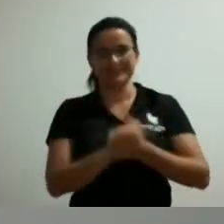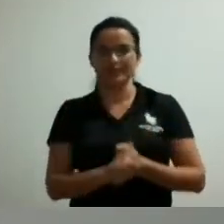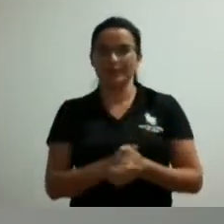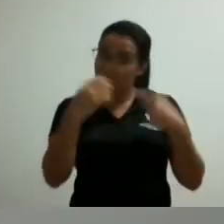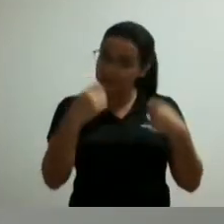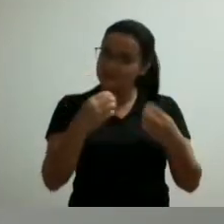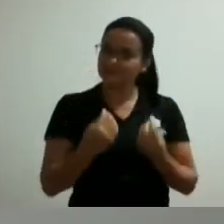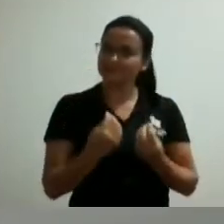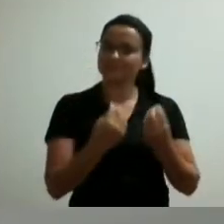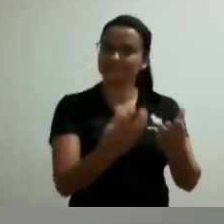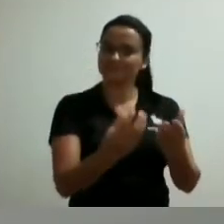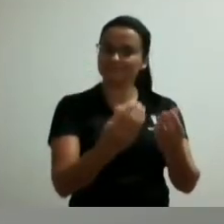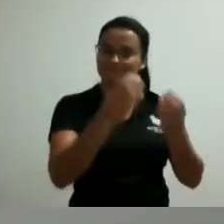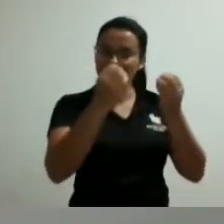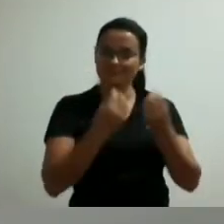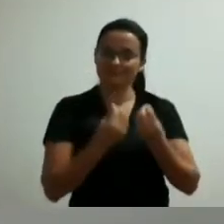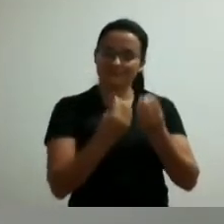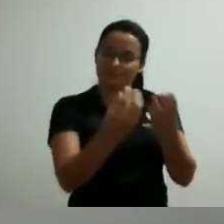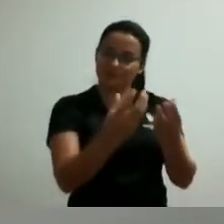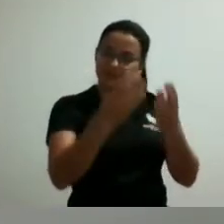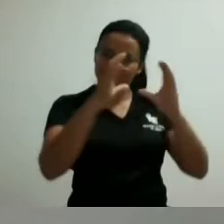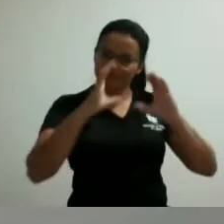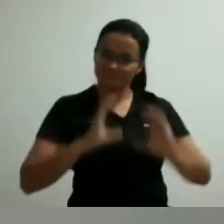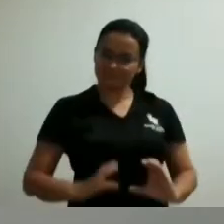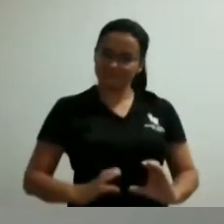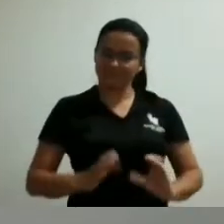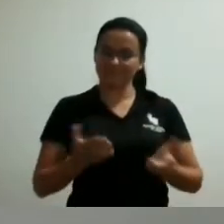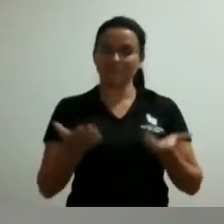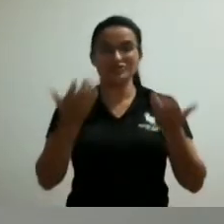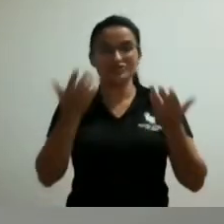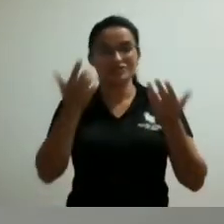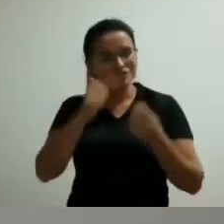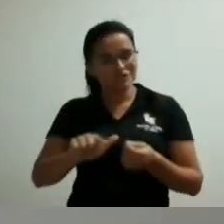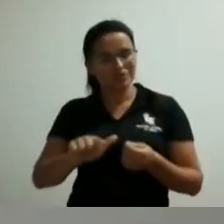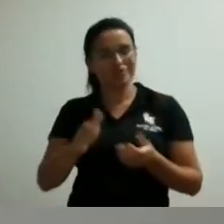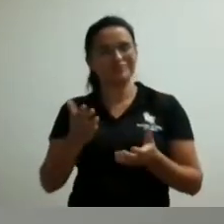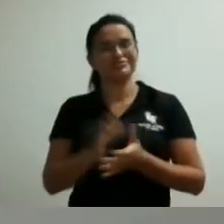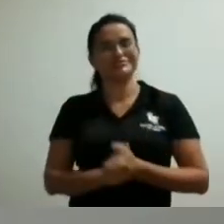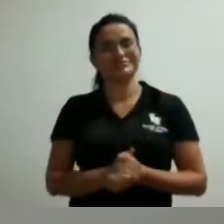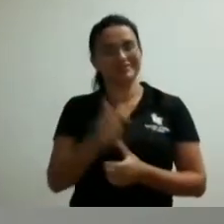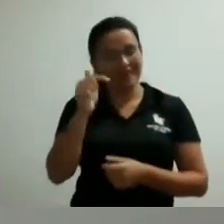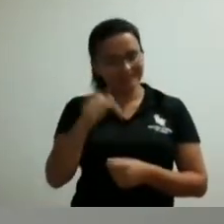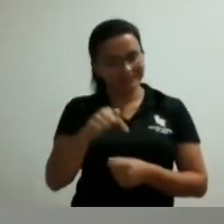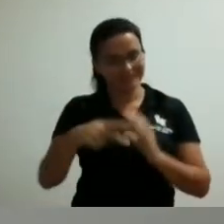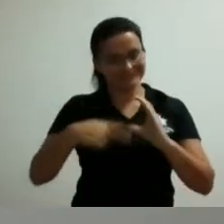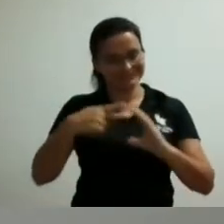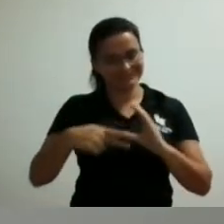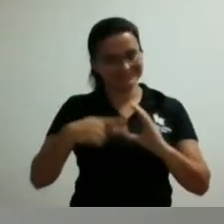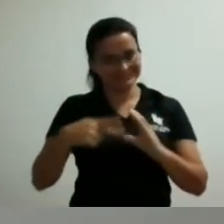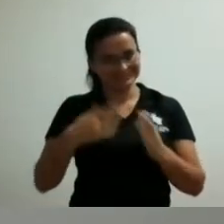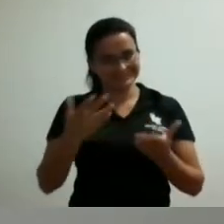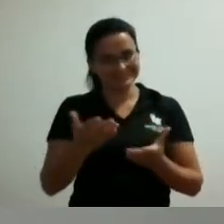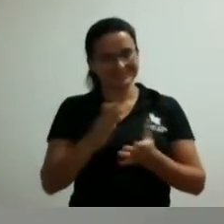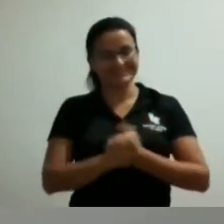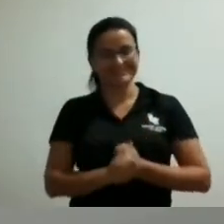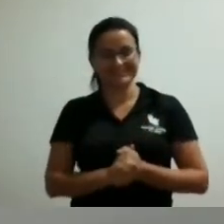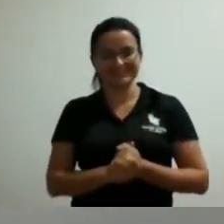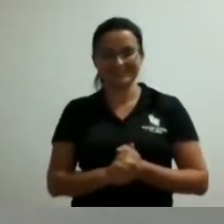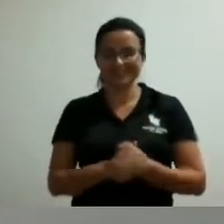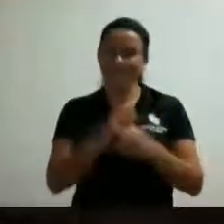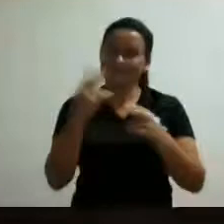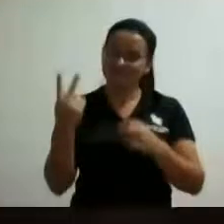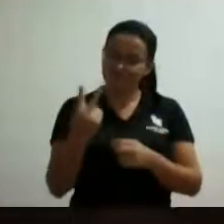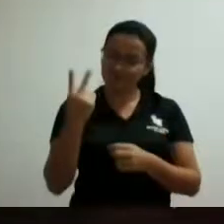fora muito merecido e mais uma vez essa casa faz referência ao nosso magistrado doutor Paulo Tristão